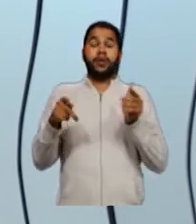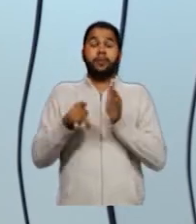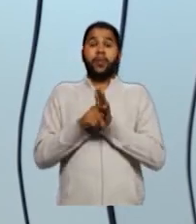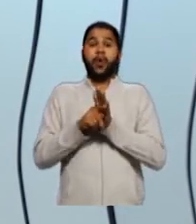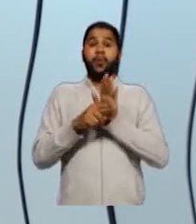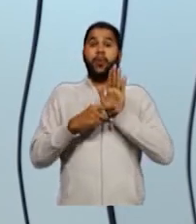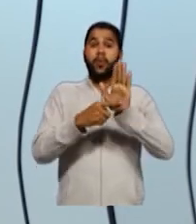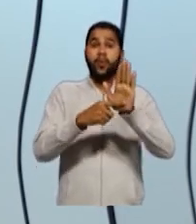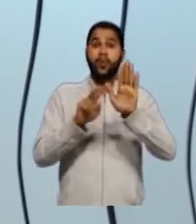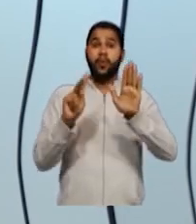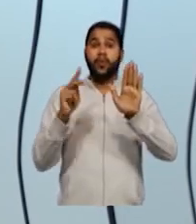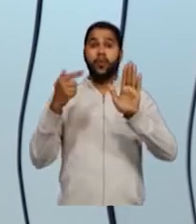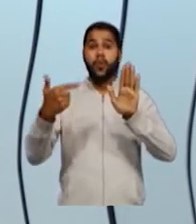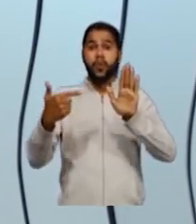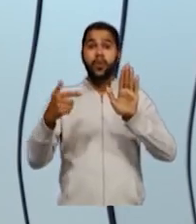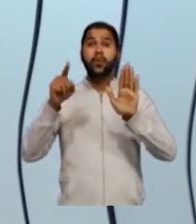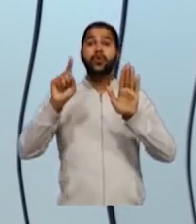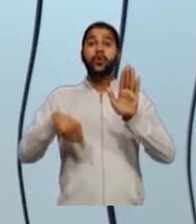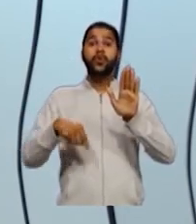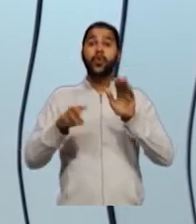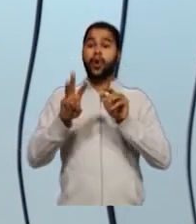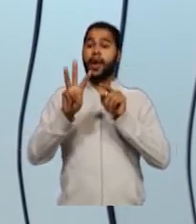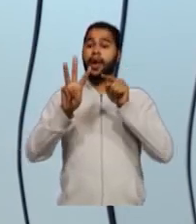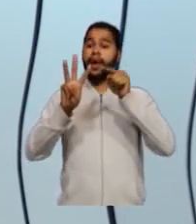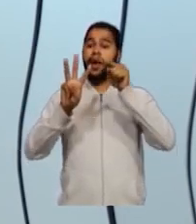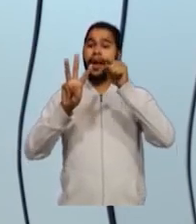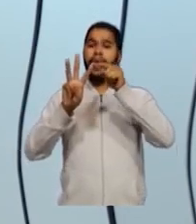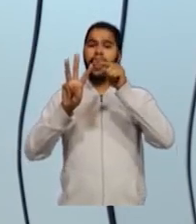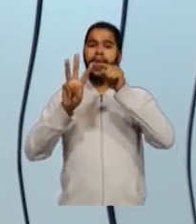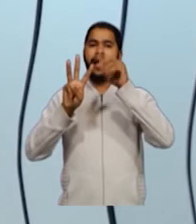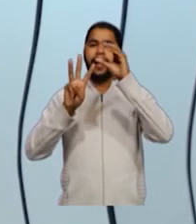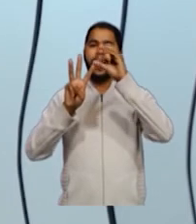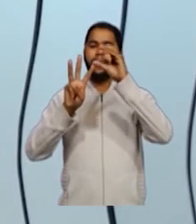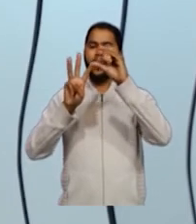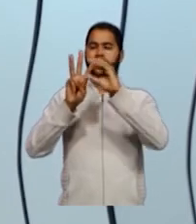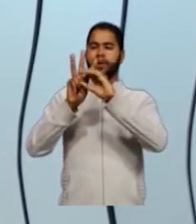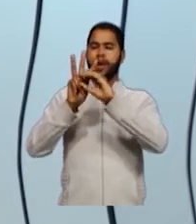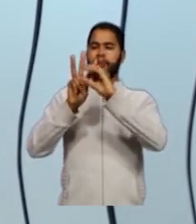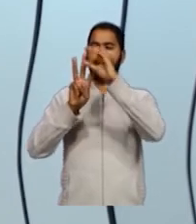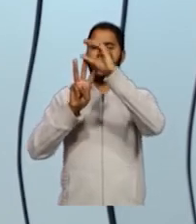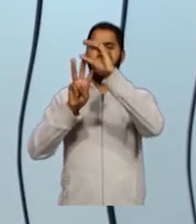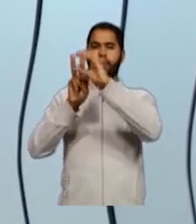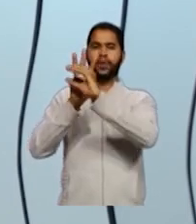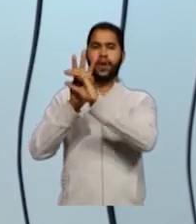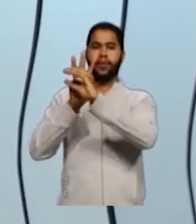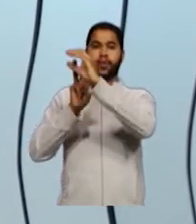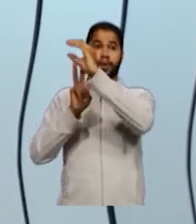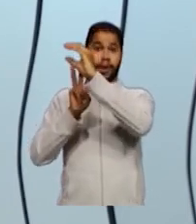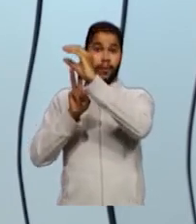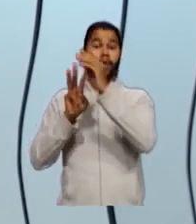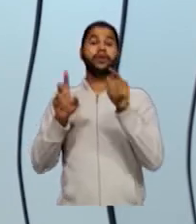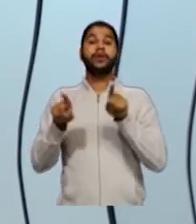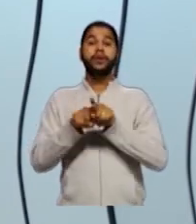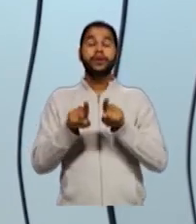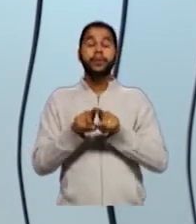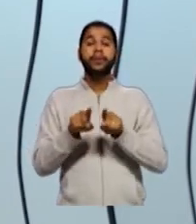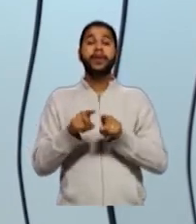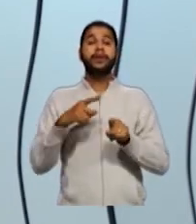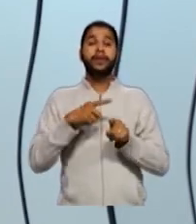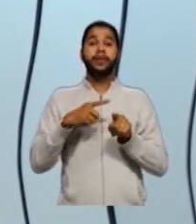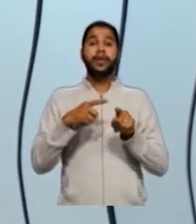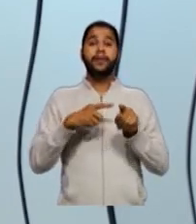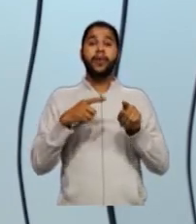e os carbonos estão nas quinas dos traços, ou seja, no final e no início de cada traço. E vimos também a classificação de